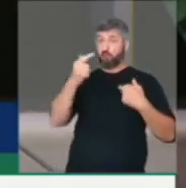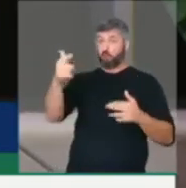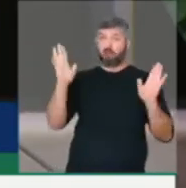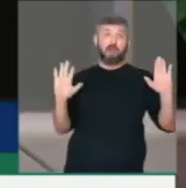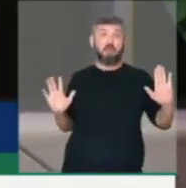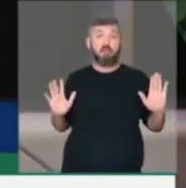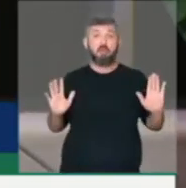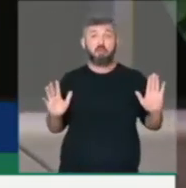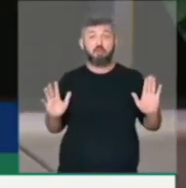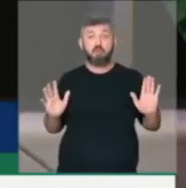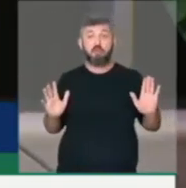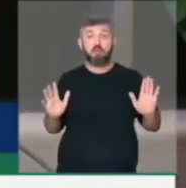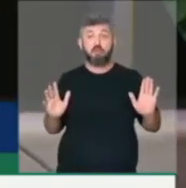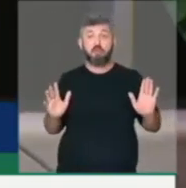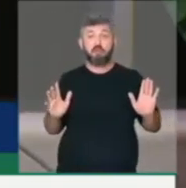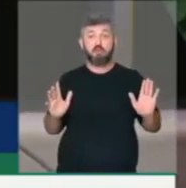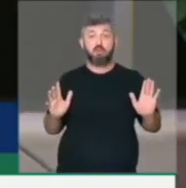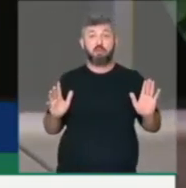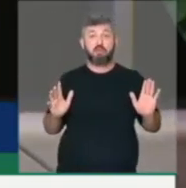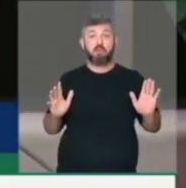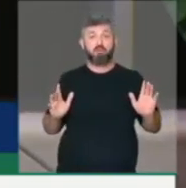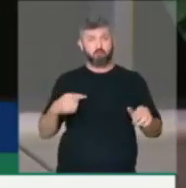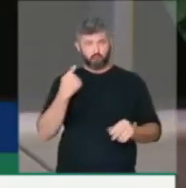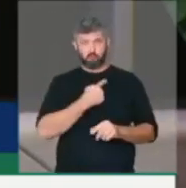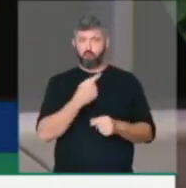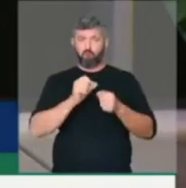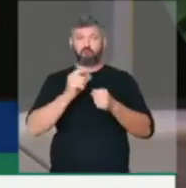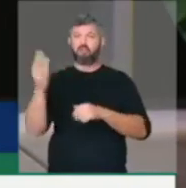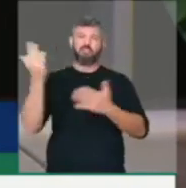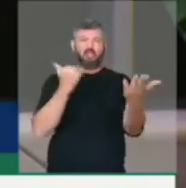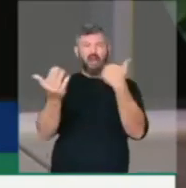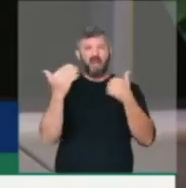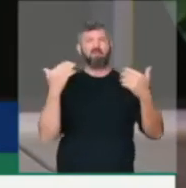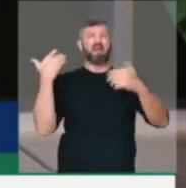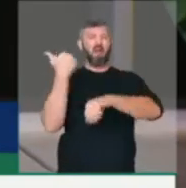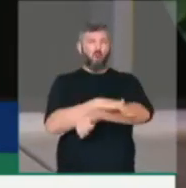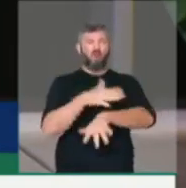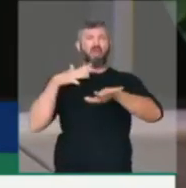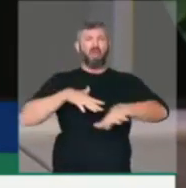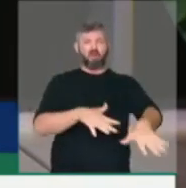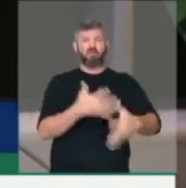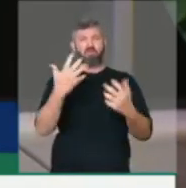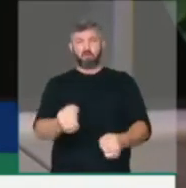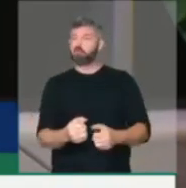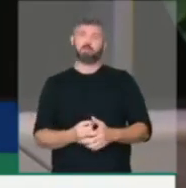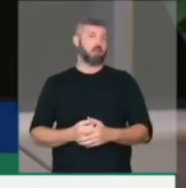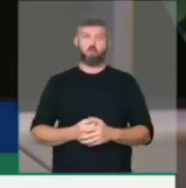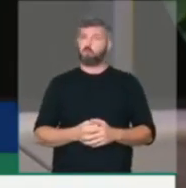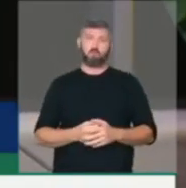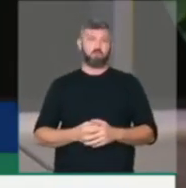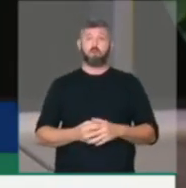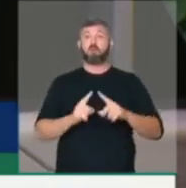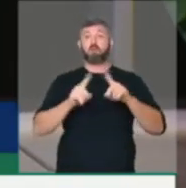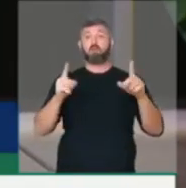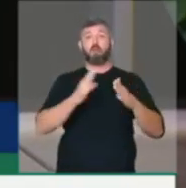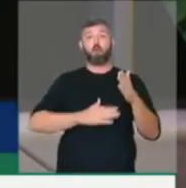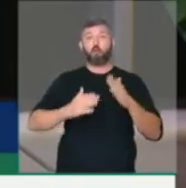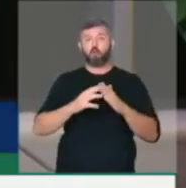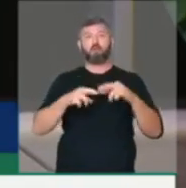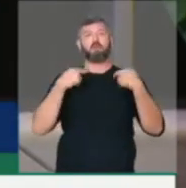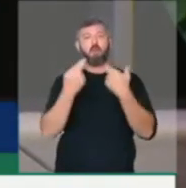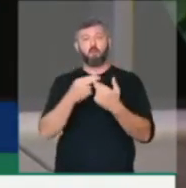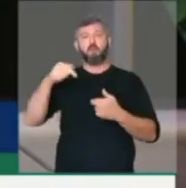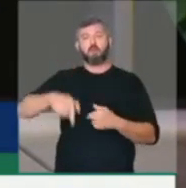contrário do presidente. Nós não vamos fazer isso. Mas é preciso que aqui, a gente, todas as sessões, a gente